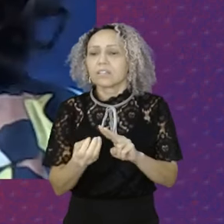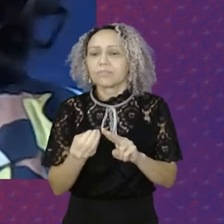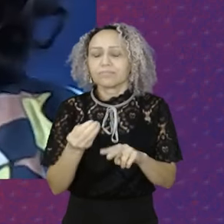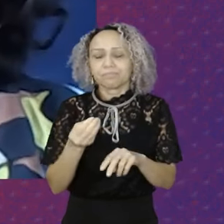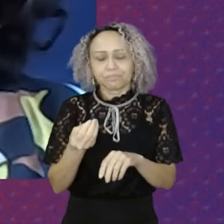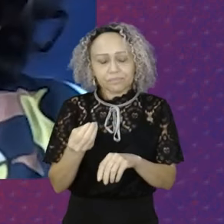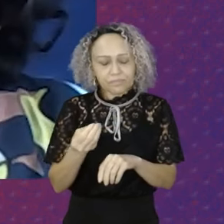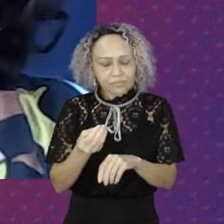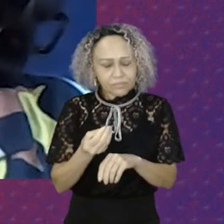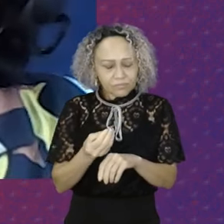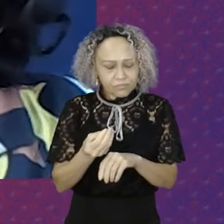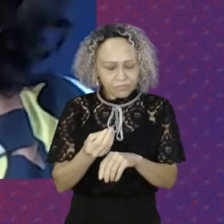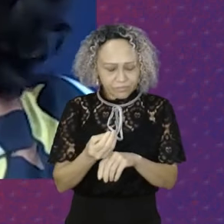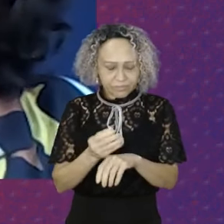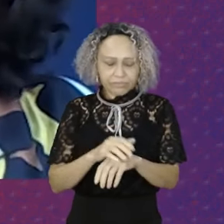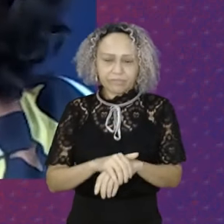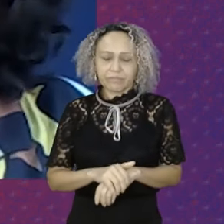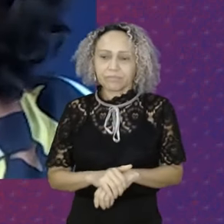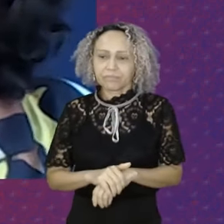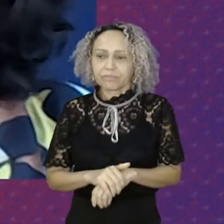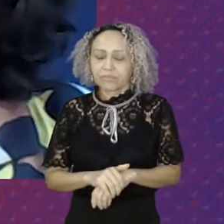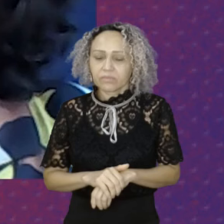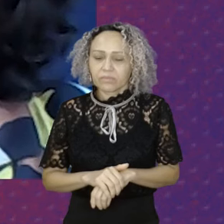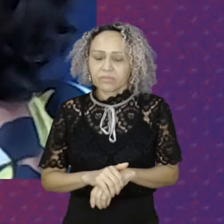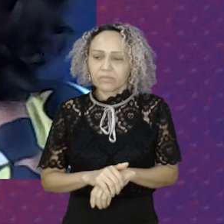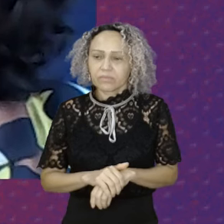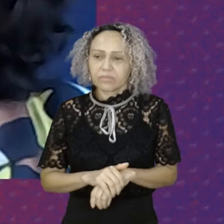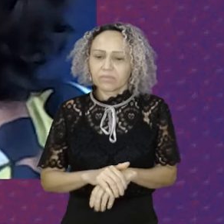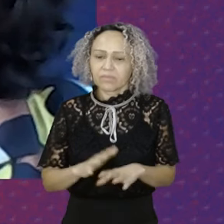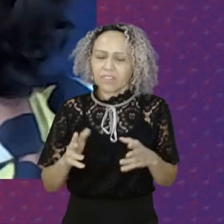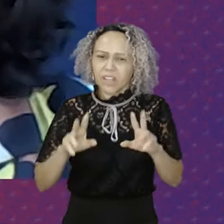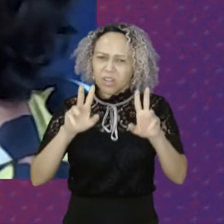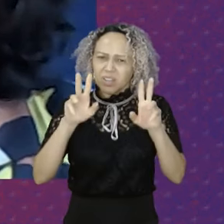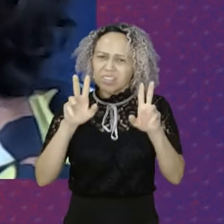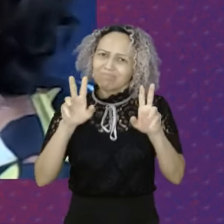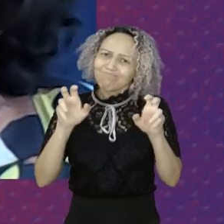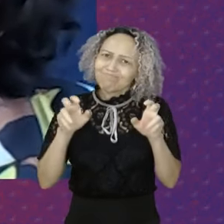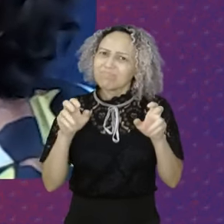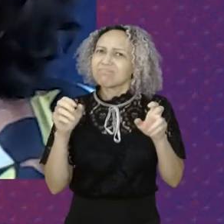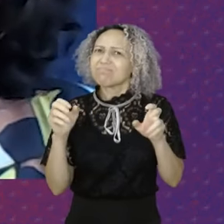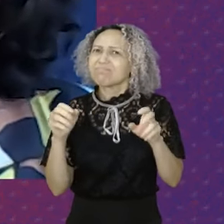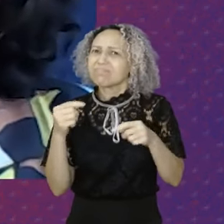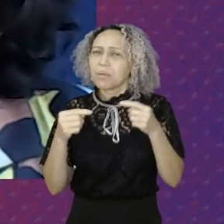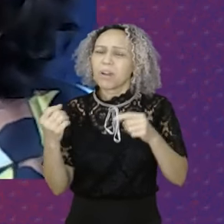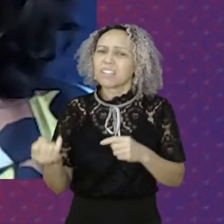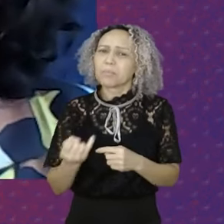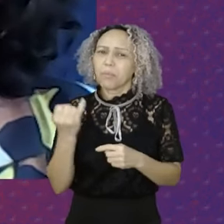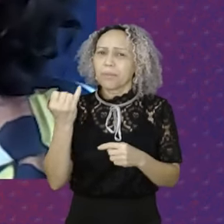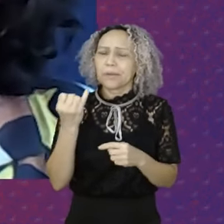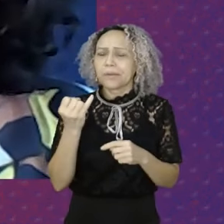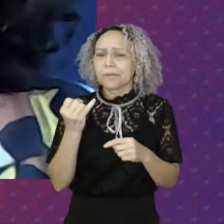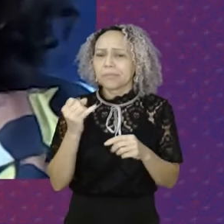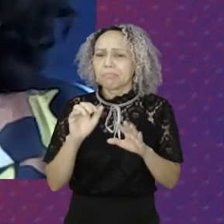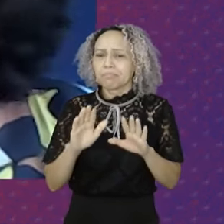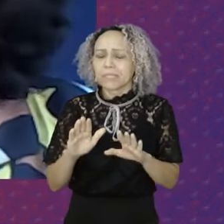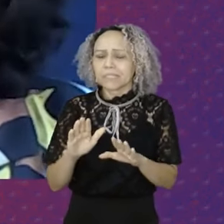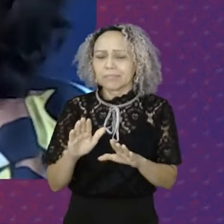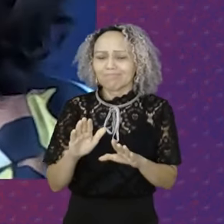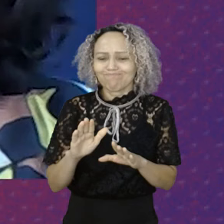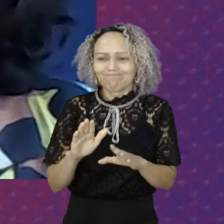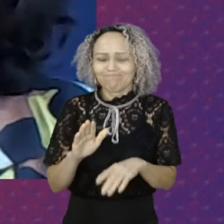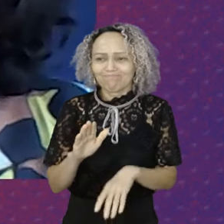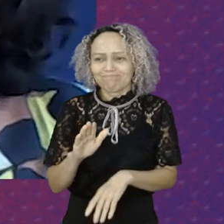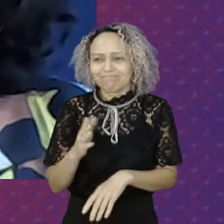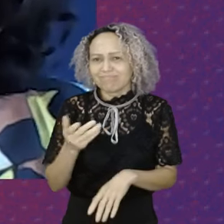importante Ainda Um tanto Incipiente Né São Poucos Os lugares